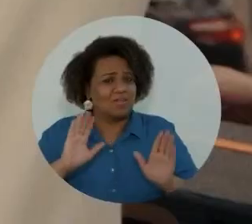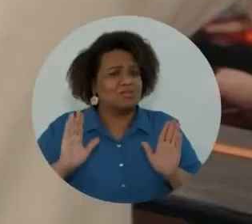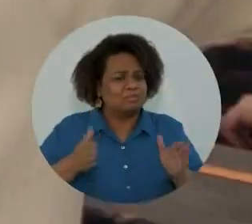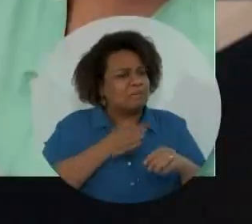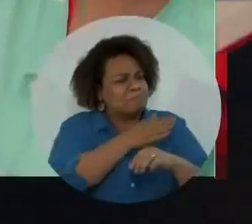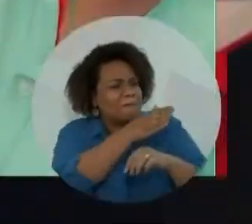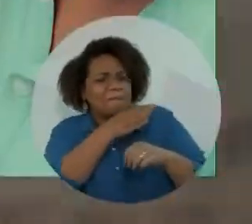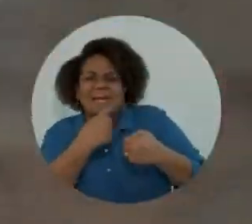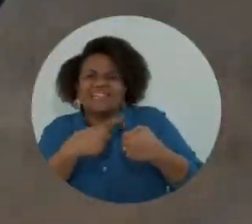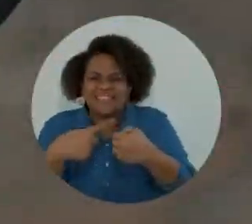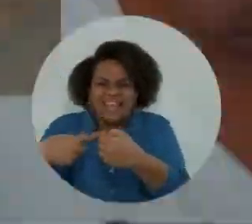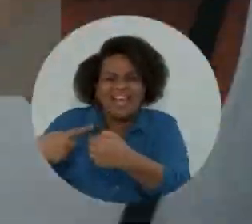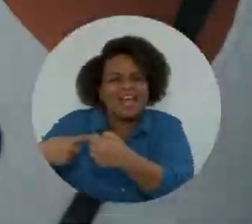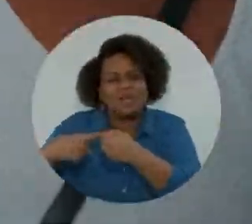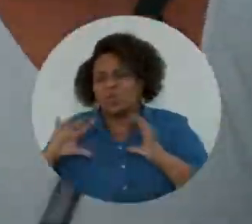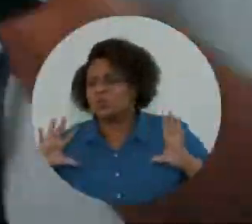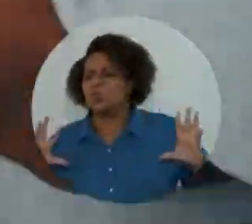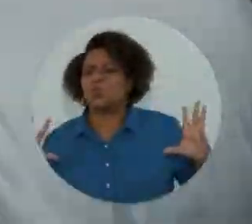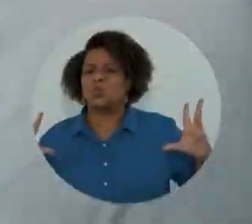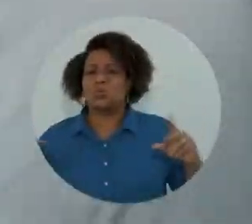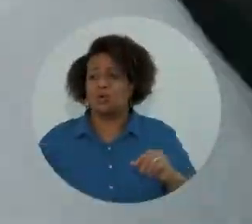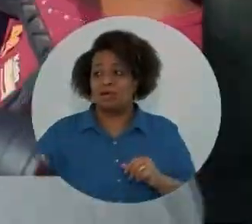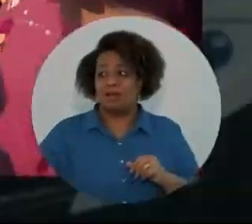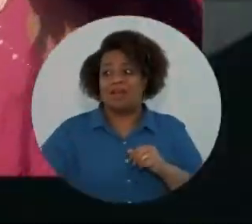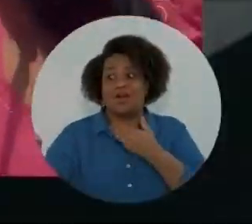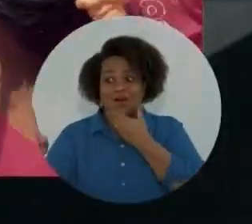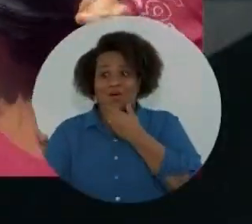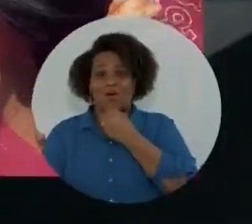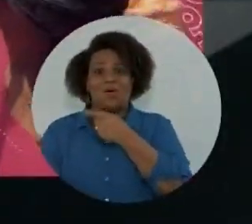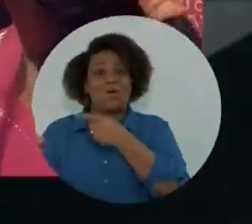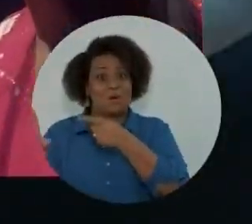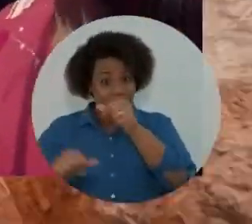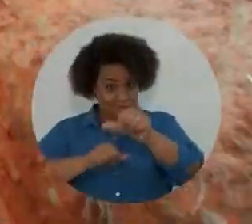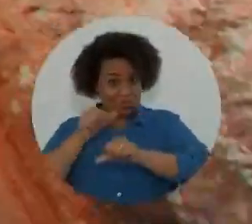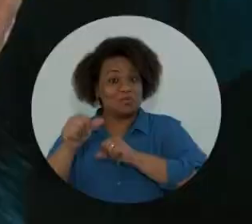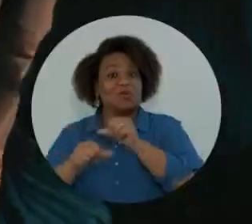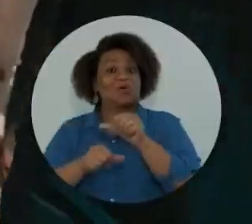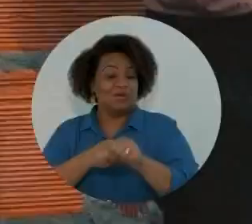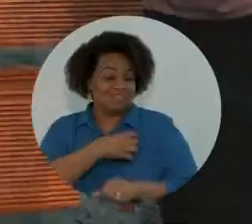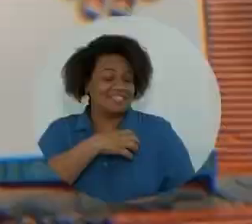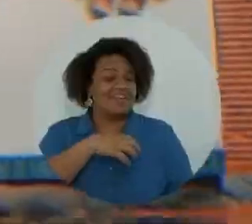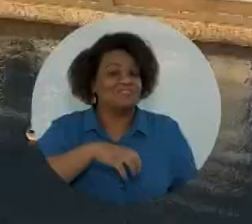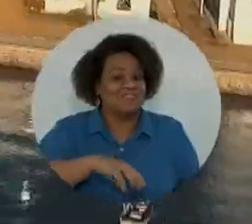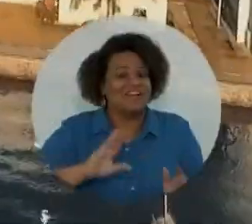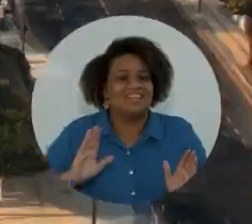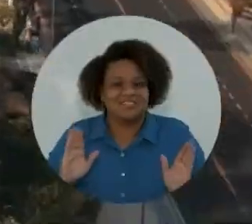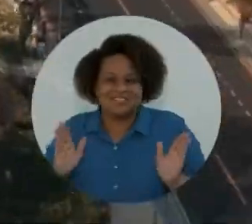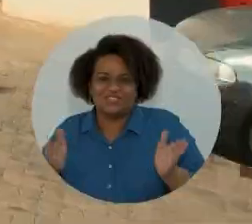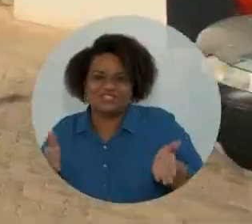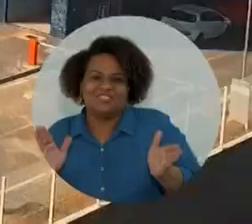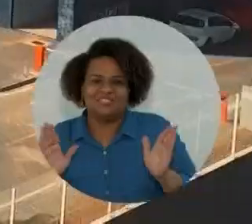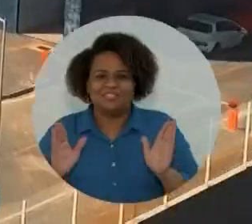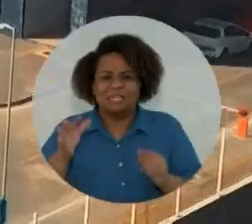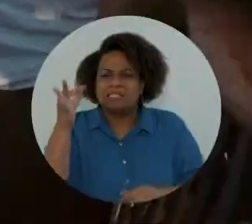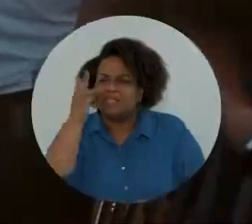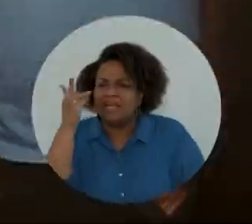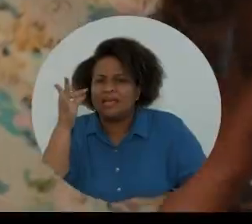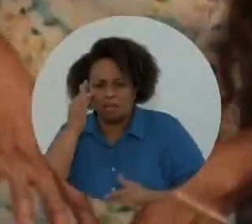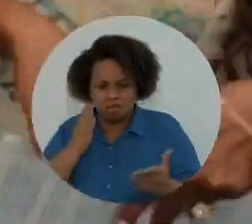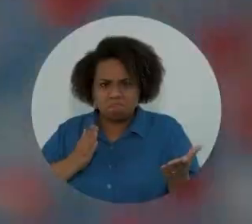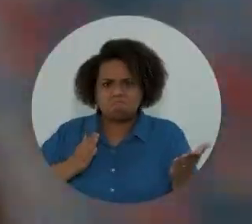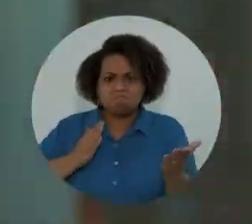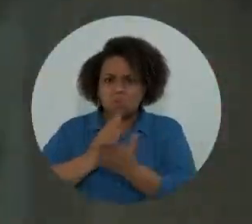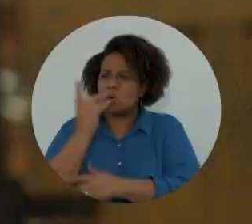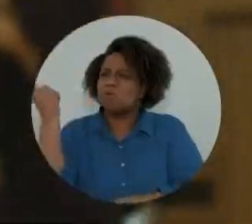de aprovado, o homem tem